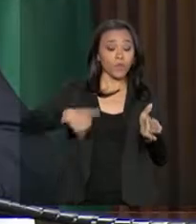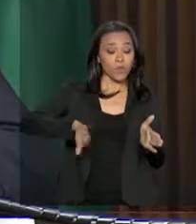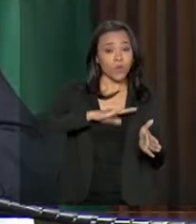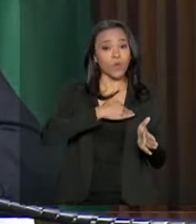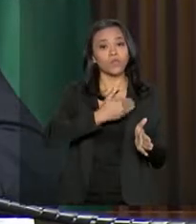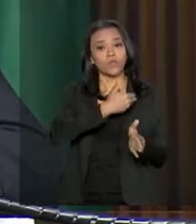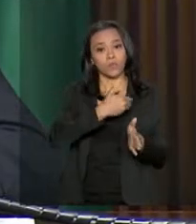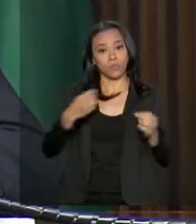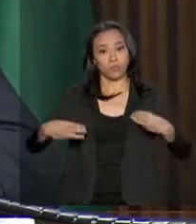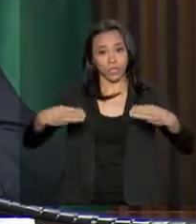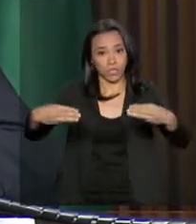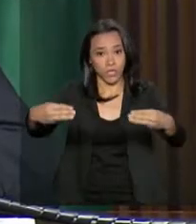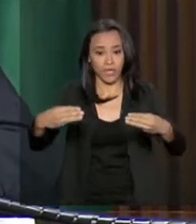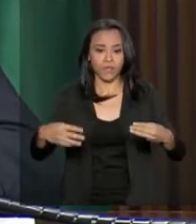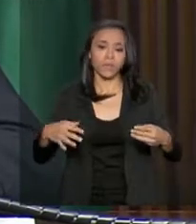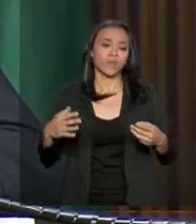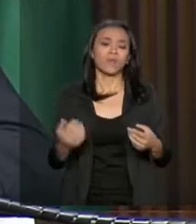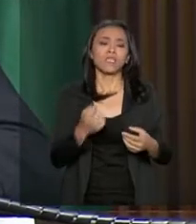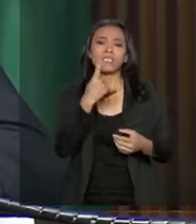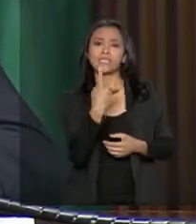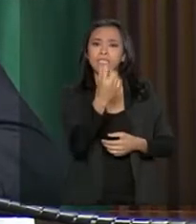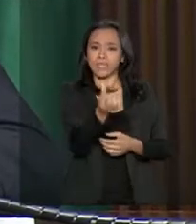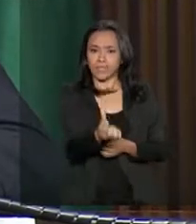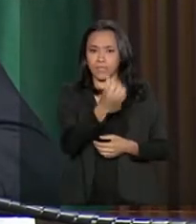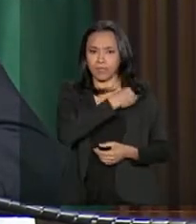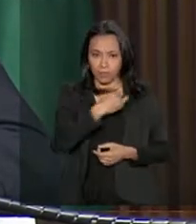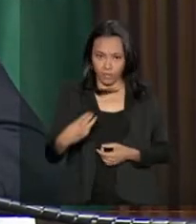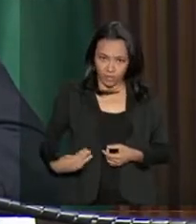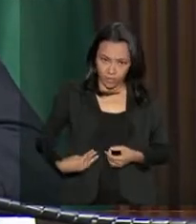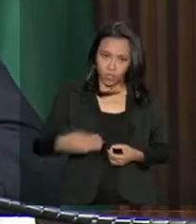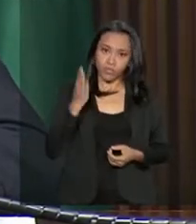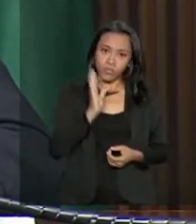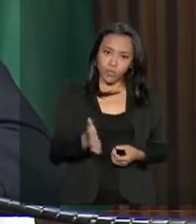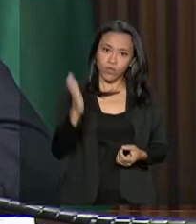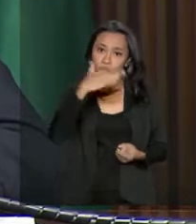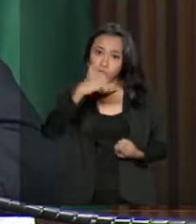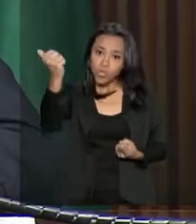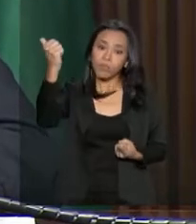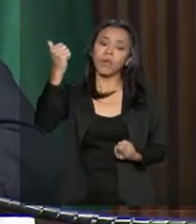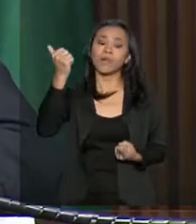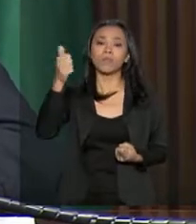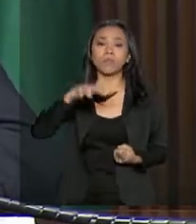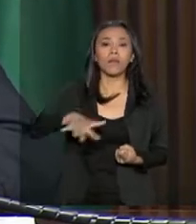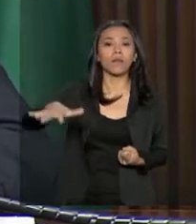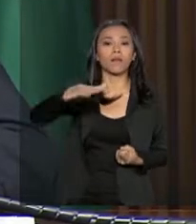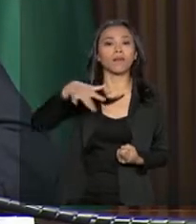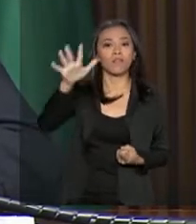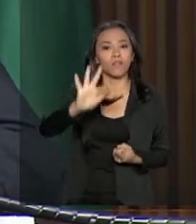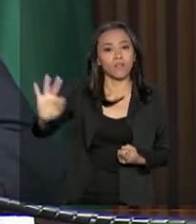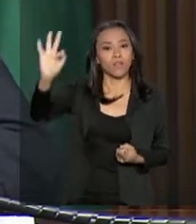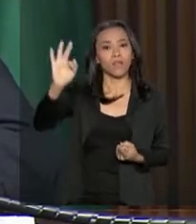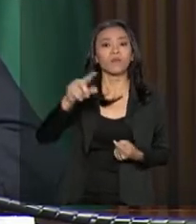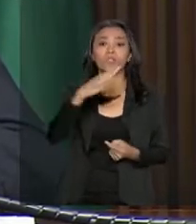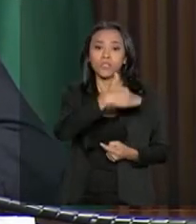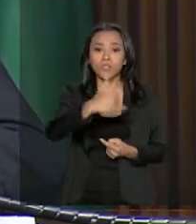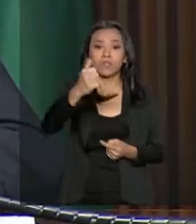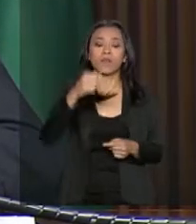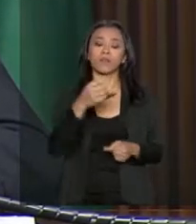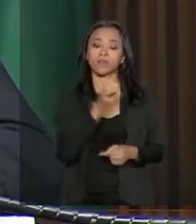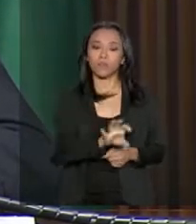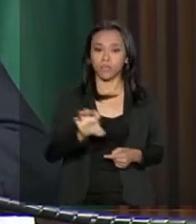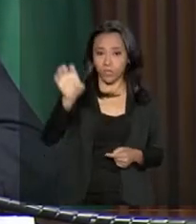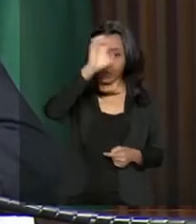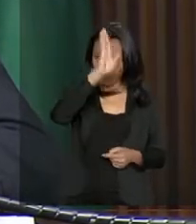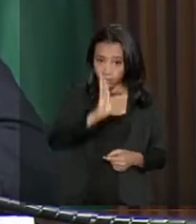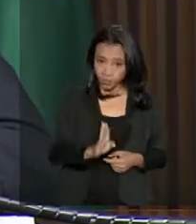já cerca de 15, a essa altura, 16 ministros já foram chamados para a área federal e para os vários estados